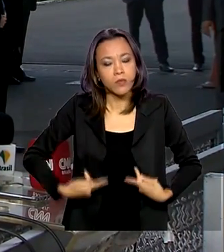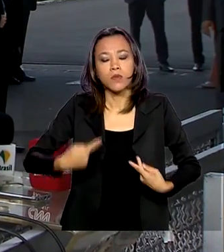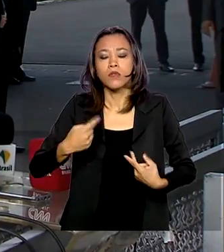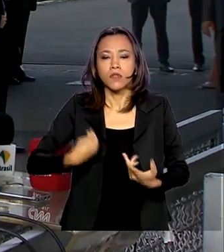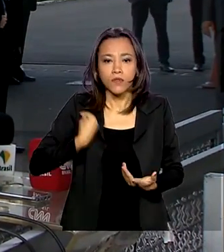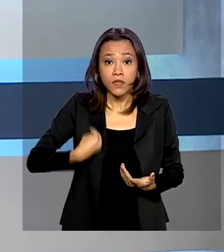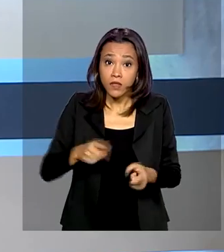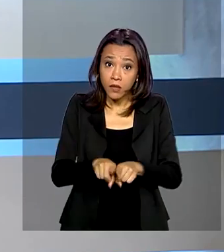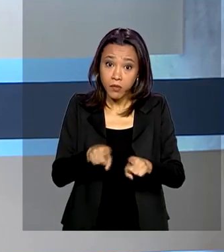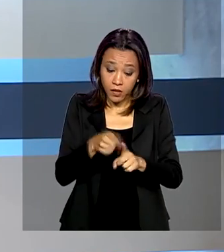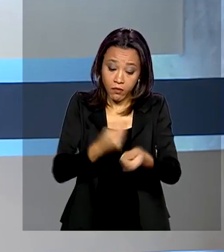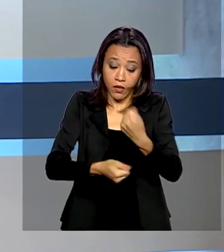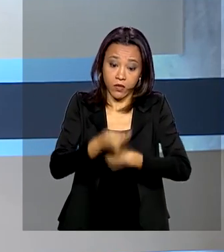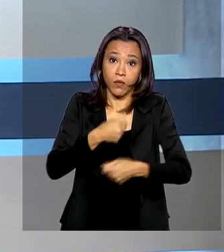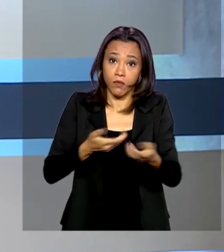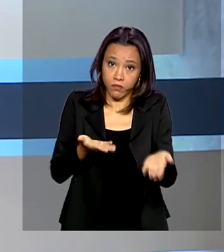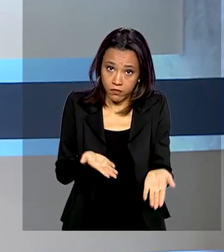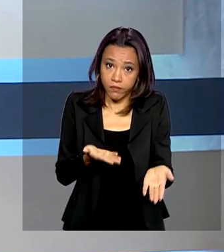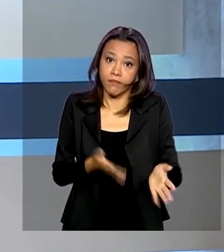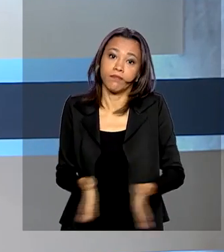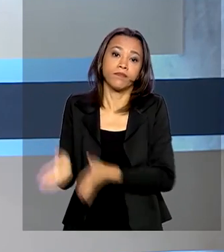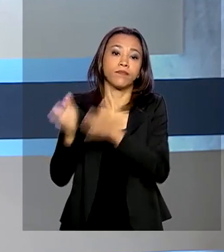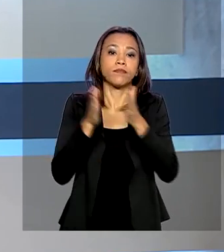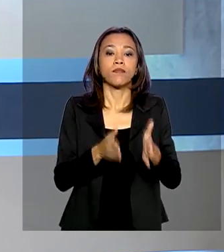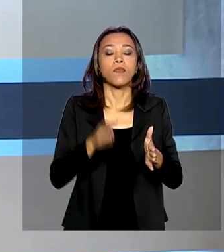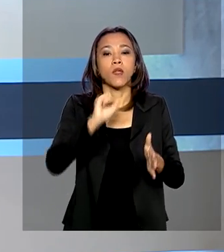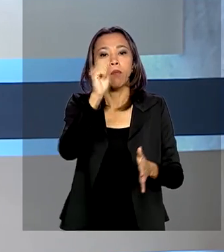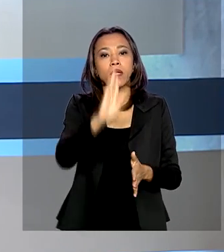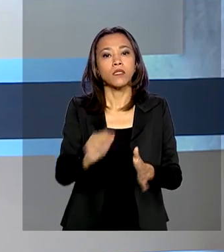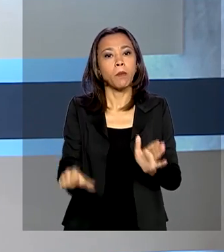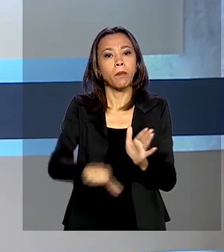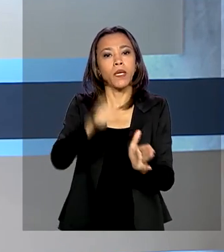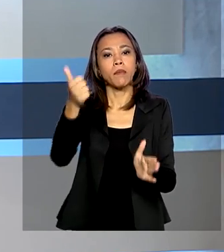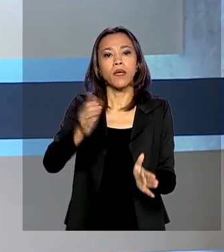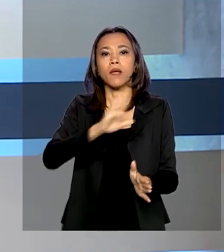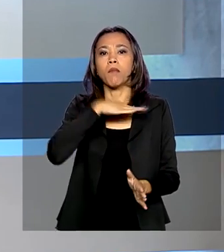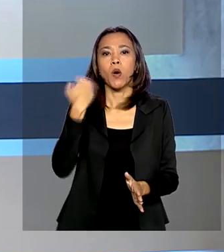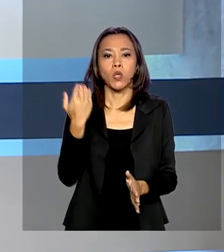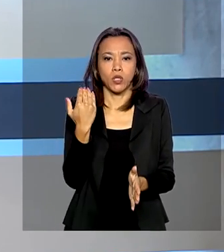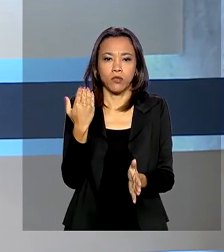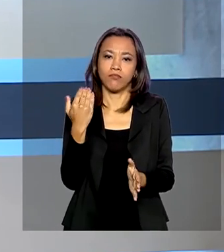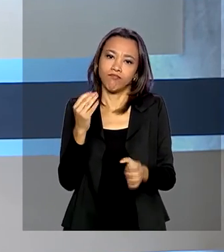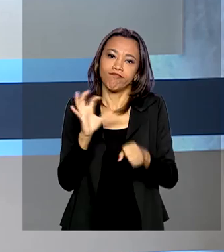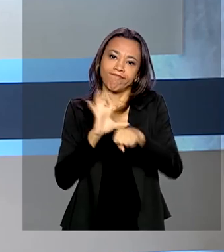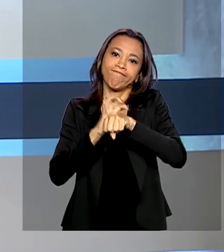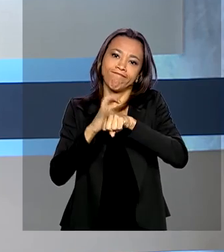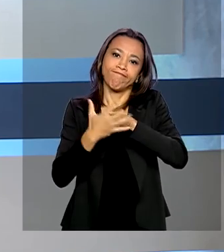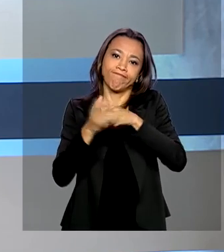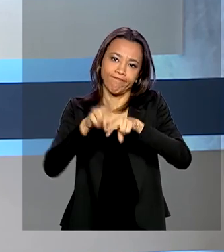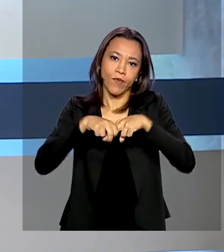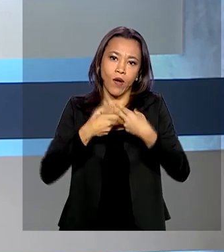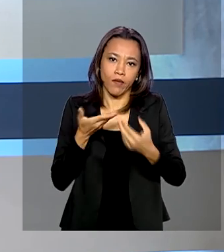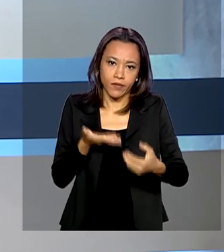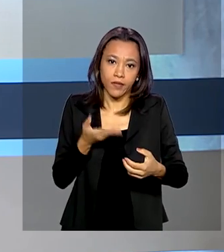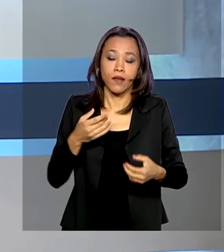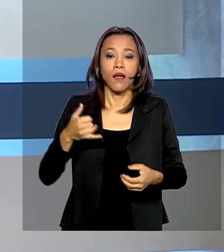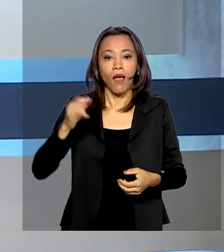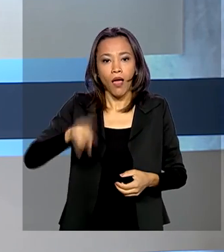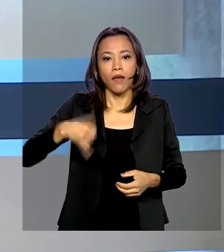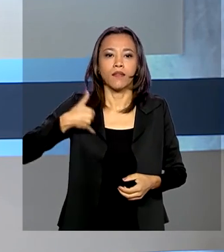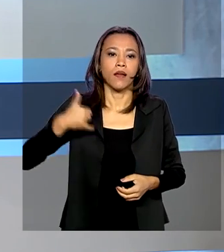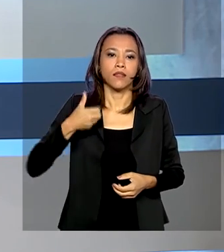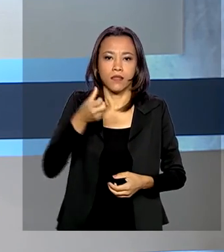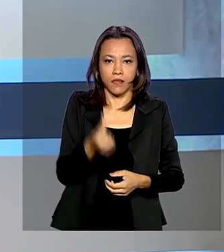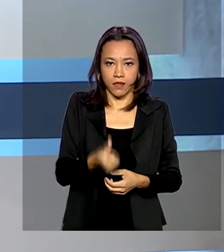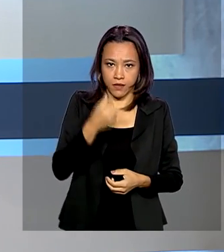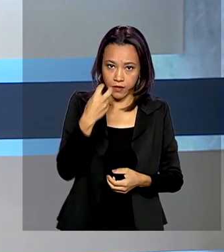a questão econômica. E o Brasil registrou a primeira morte por Covid-19. A vítima é um homem de 62 anos que estava